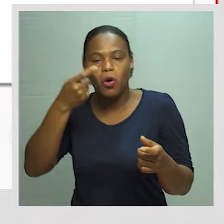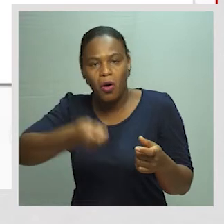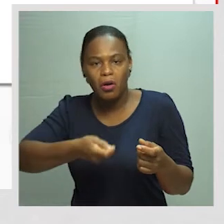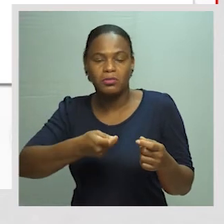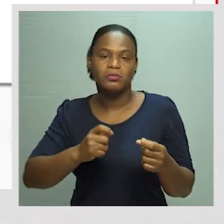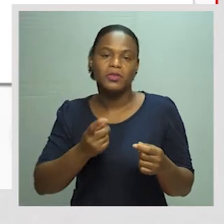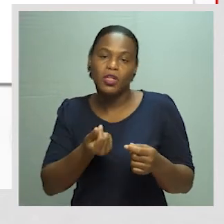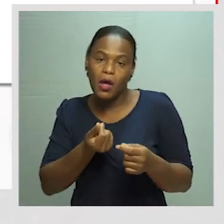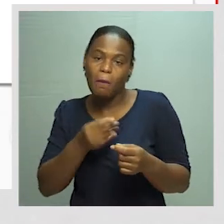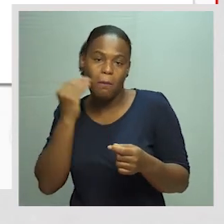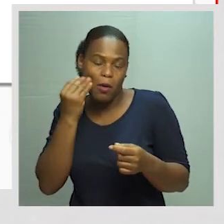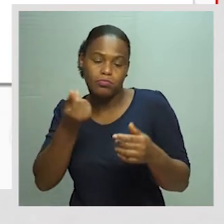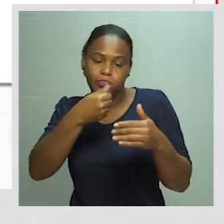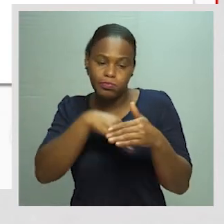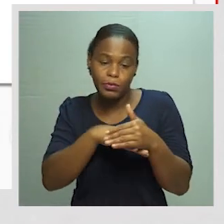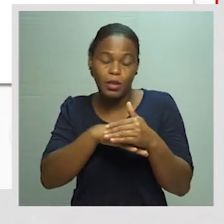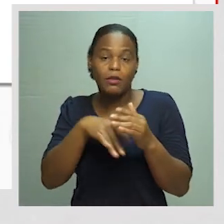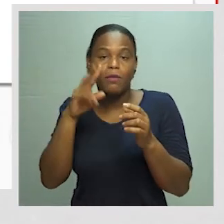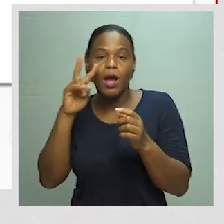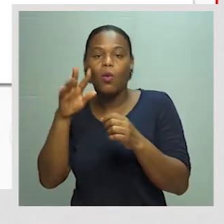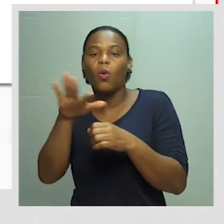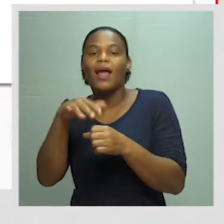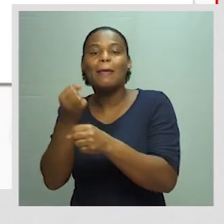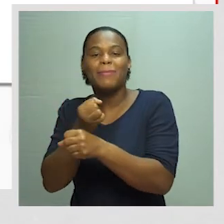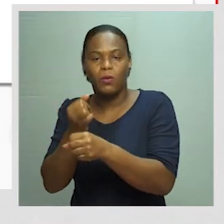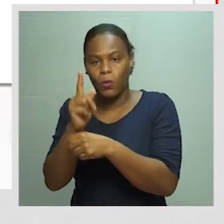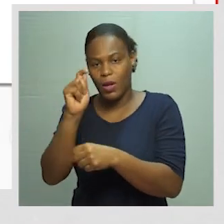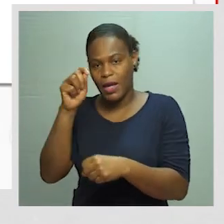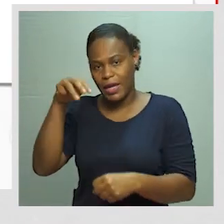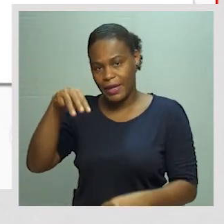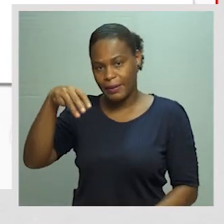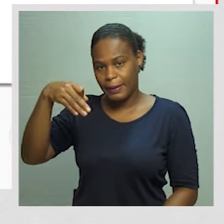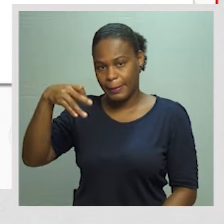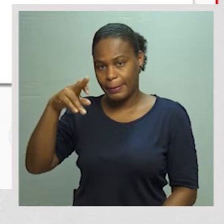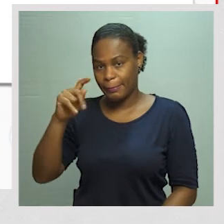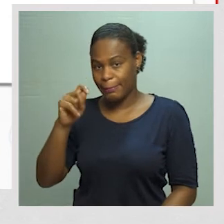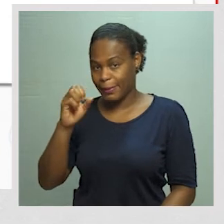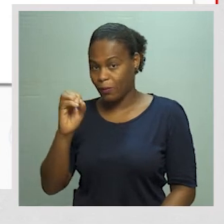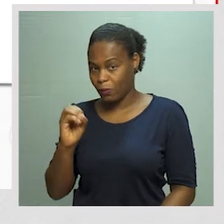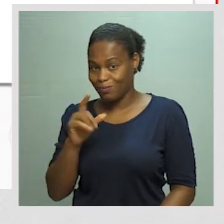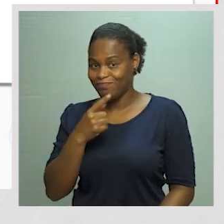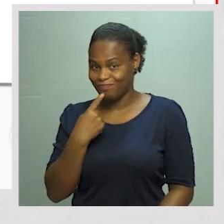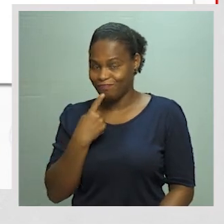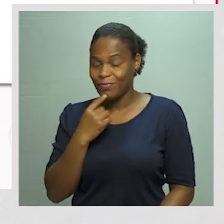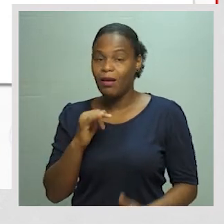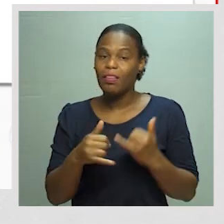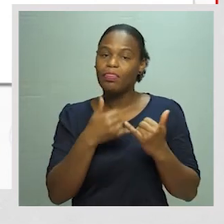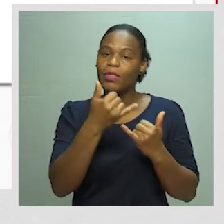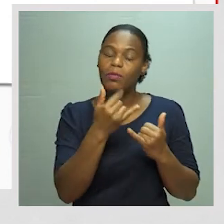os depósitos. Vamos colocar no lugar certo, que é empregos. Depois, que é que vocês vão fazer?